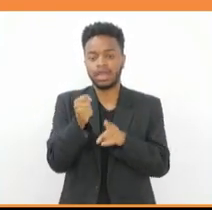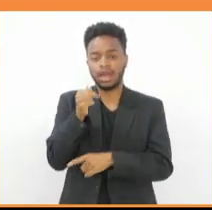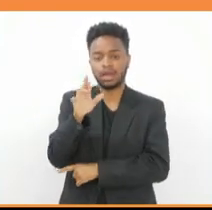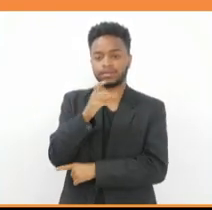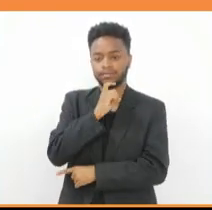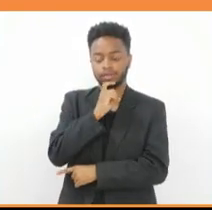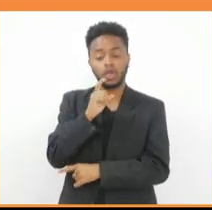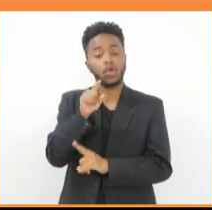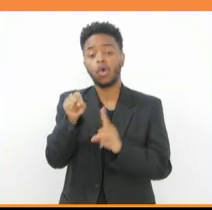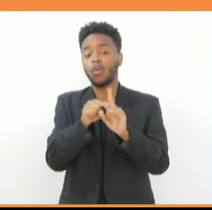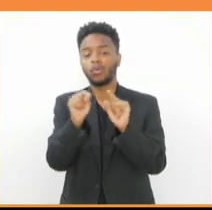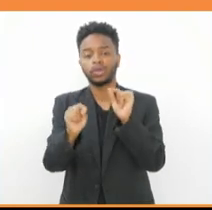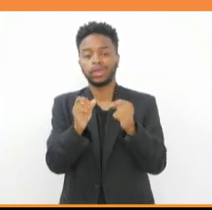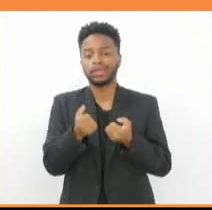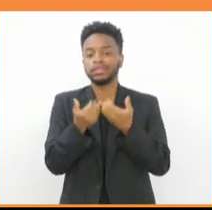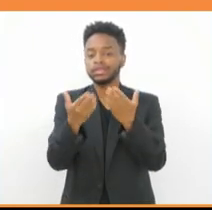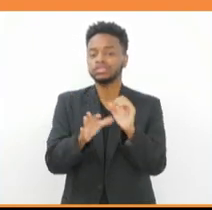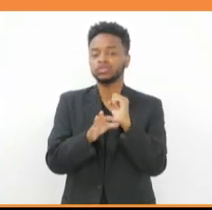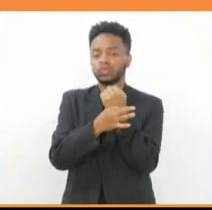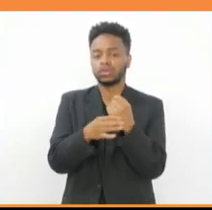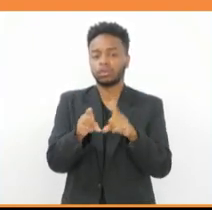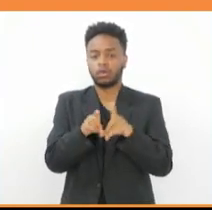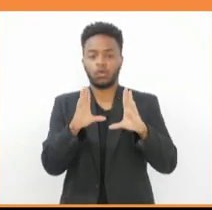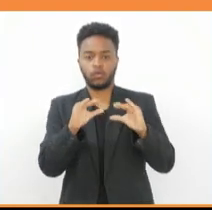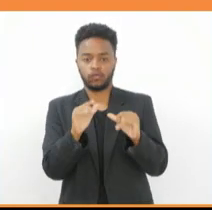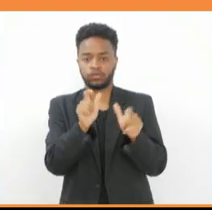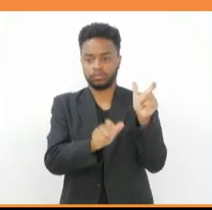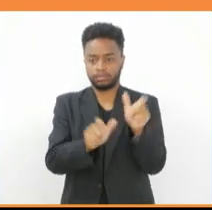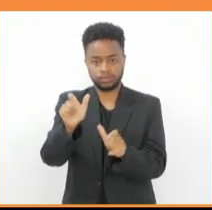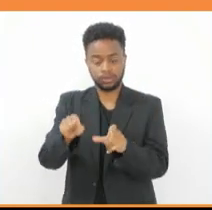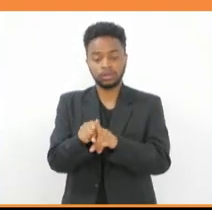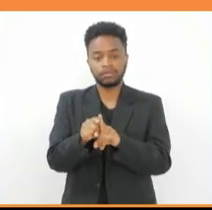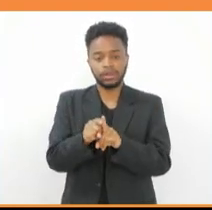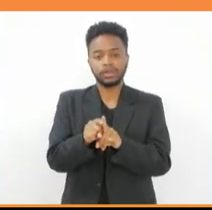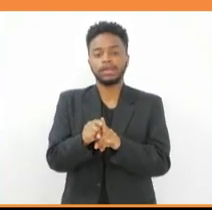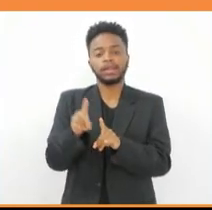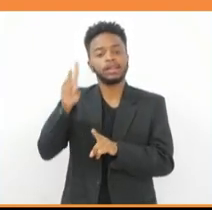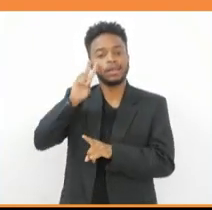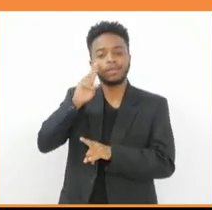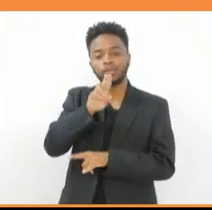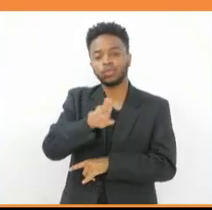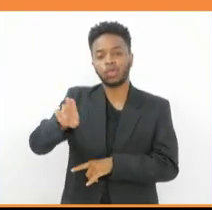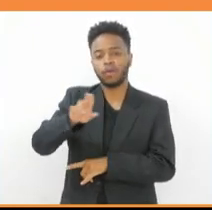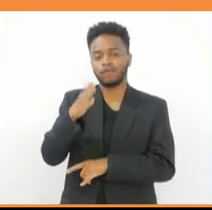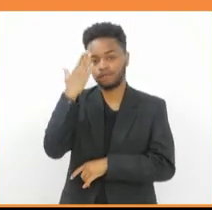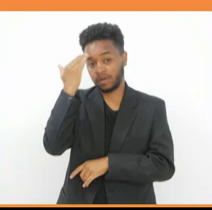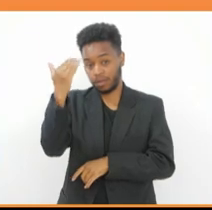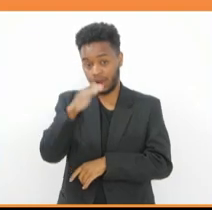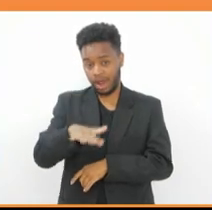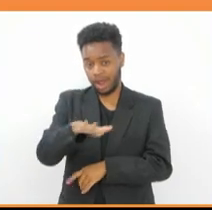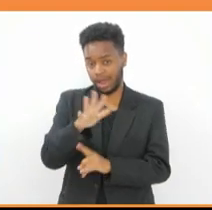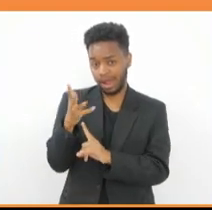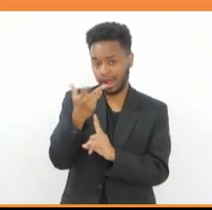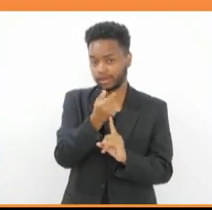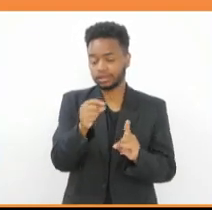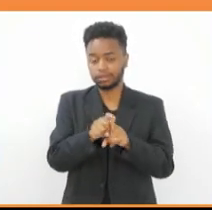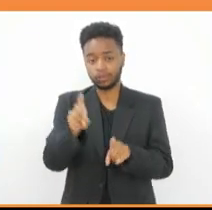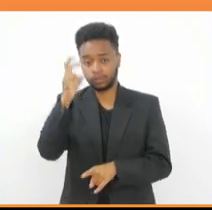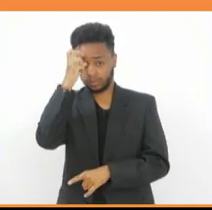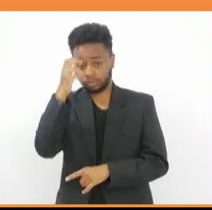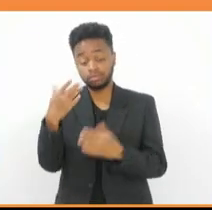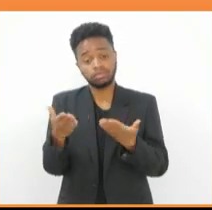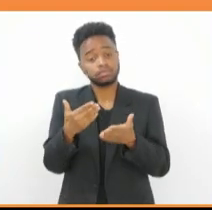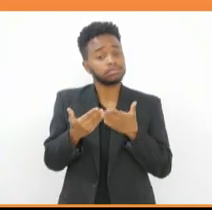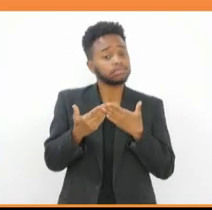oferecer mais segurança e conforto ao público, além de resgatar nomes da arte e da cultura. Para dar pontapé inicial na programação,